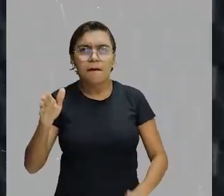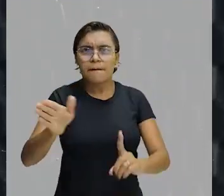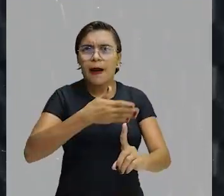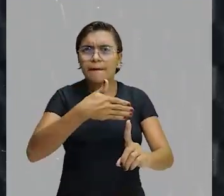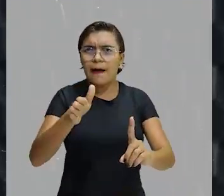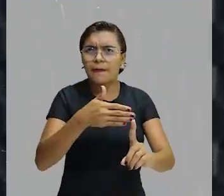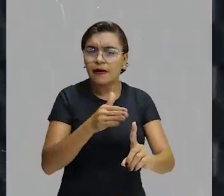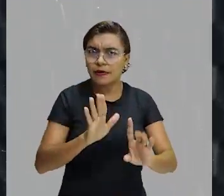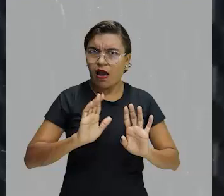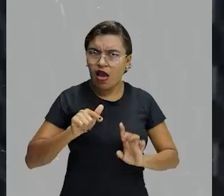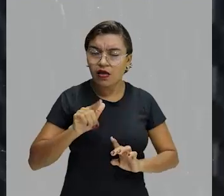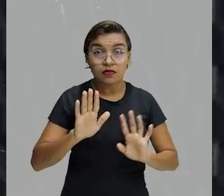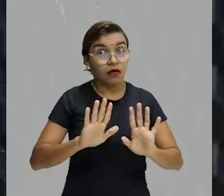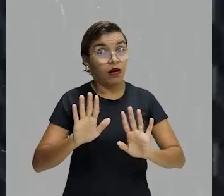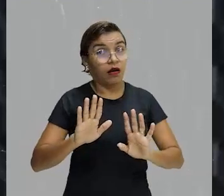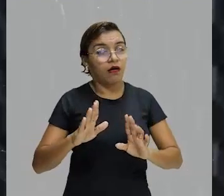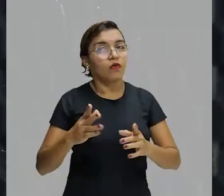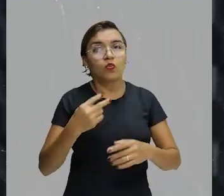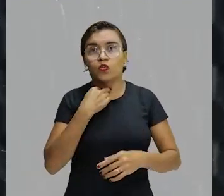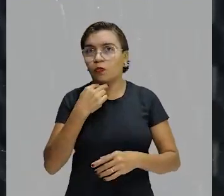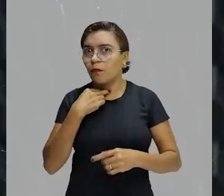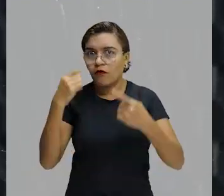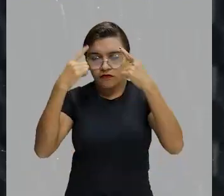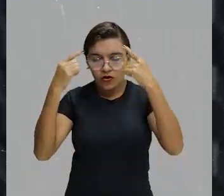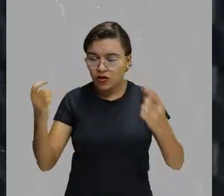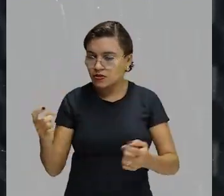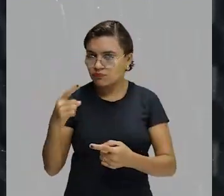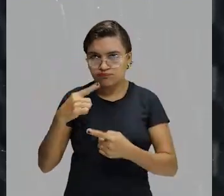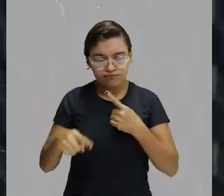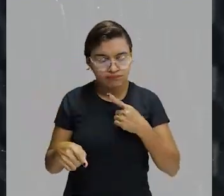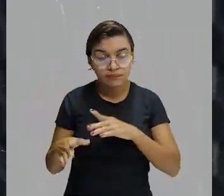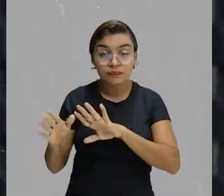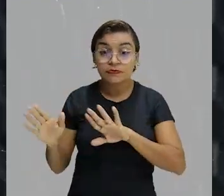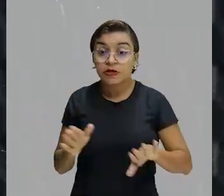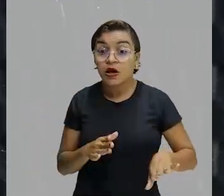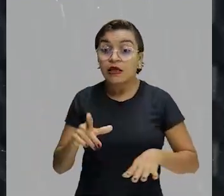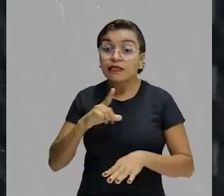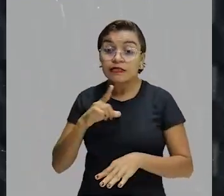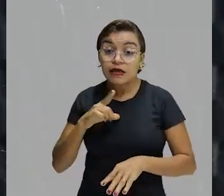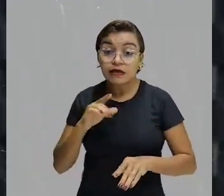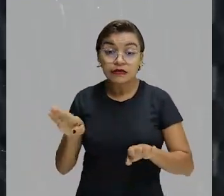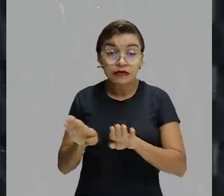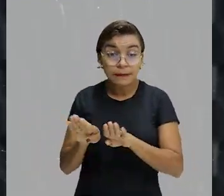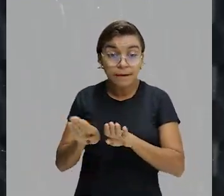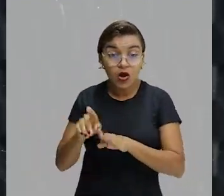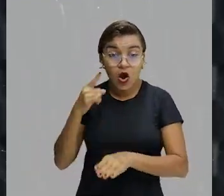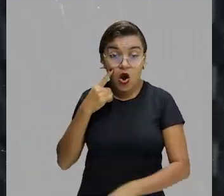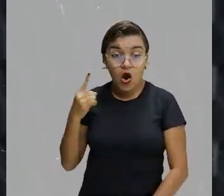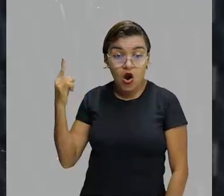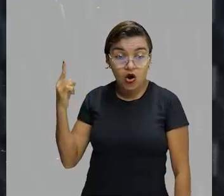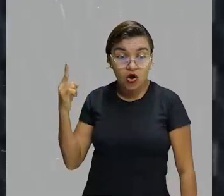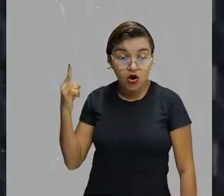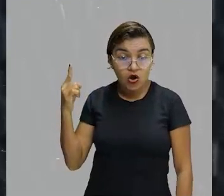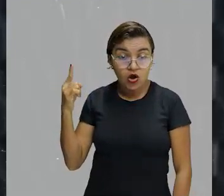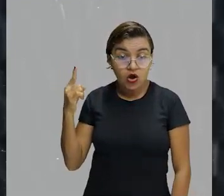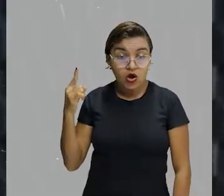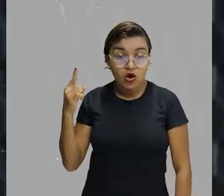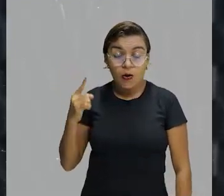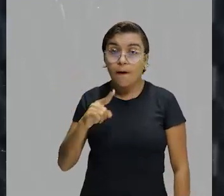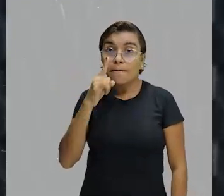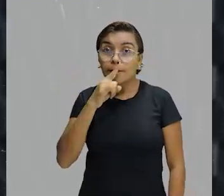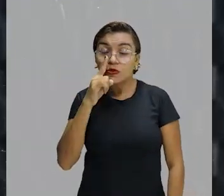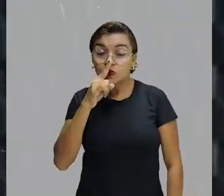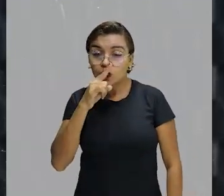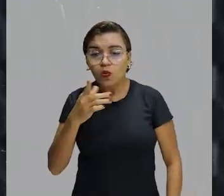Nada de violência. E logo em seguida tem ali o nome Nestlé e tem o biscoito bono. Então, podem... Biscoito ou